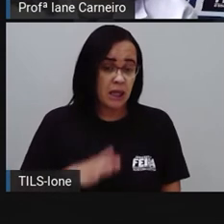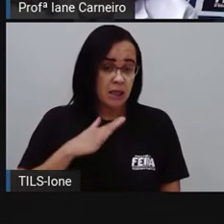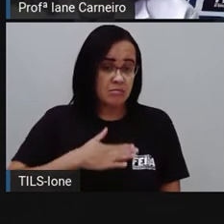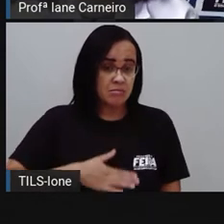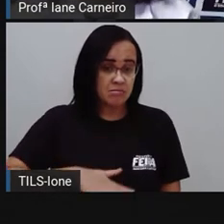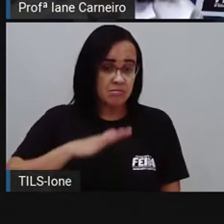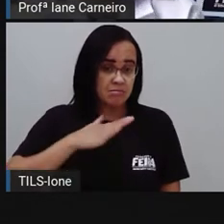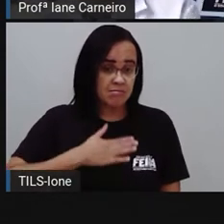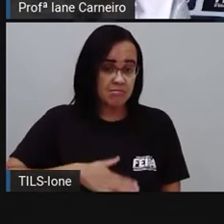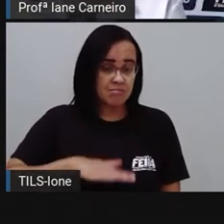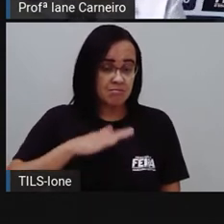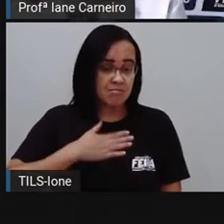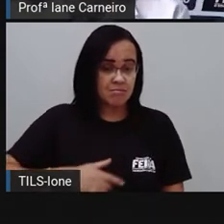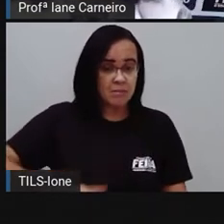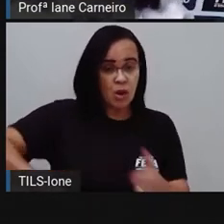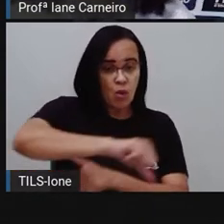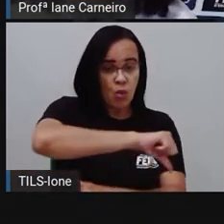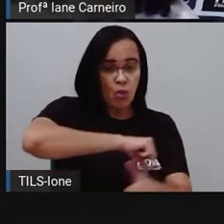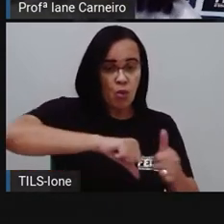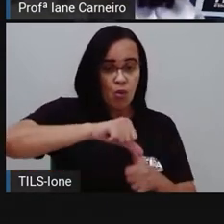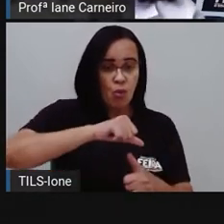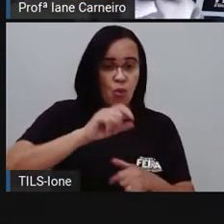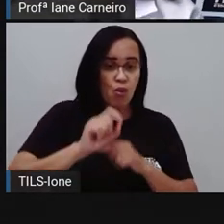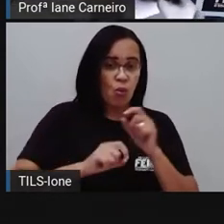Tranquilo. Qual é o oposto de tranquilo?